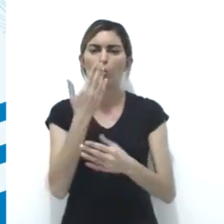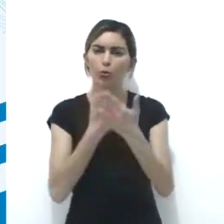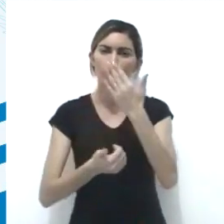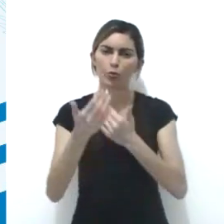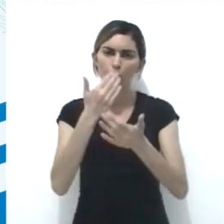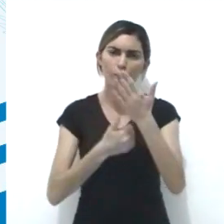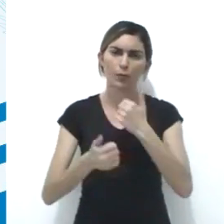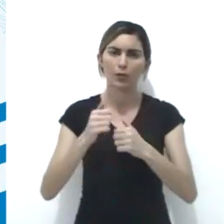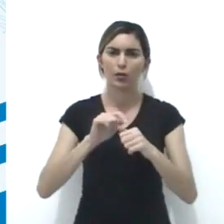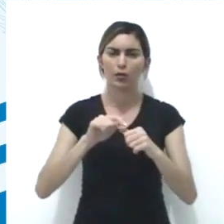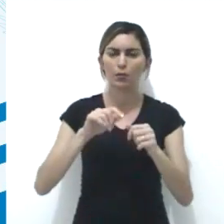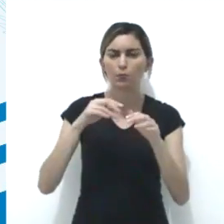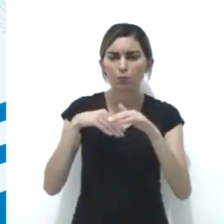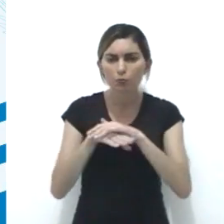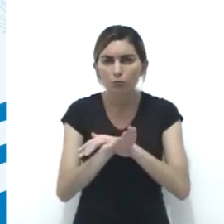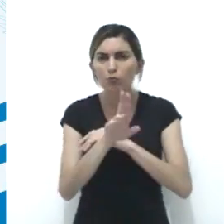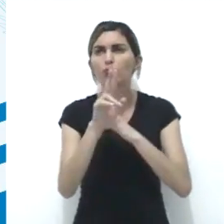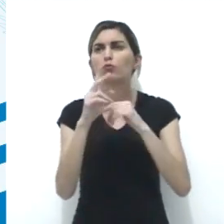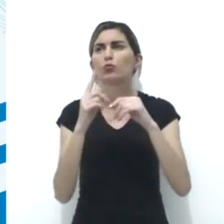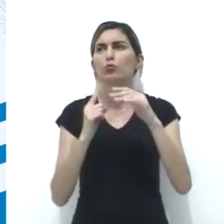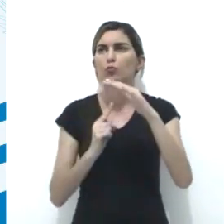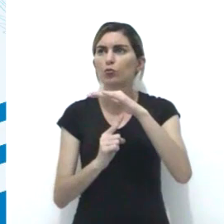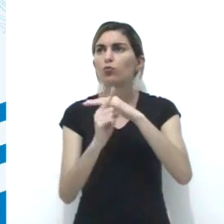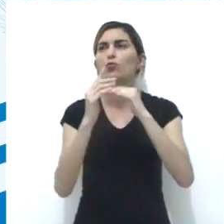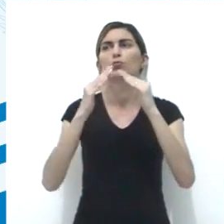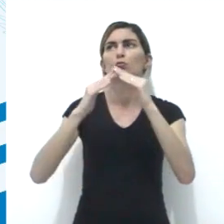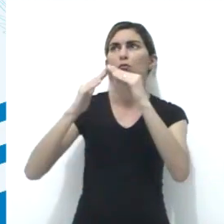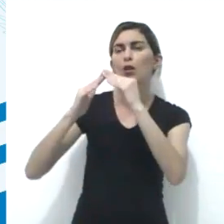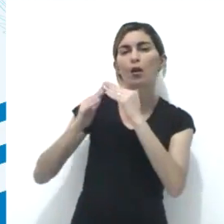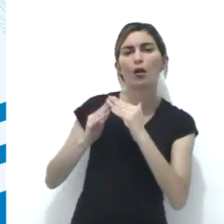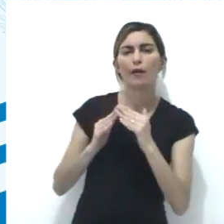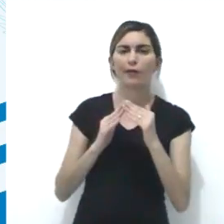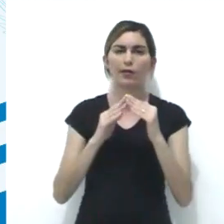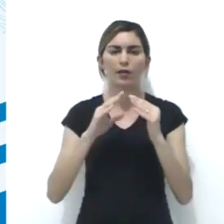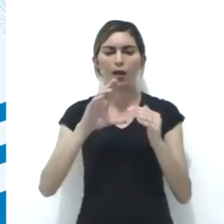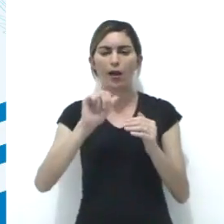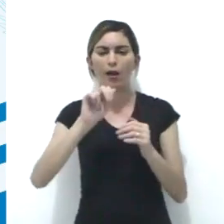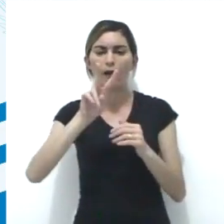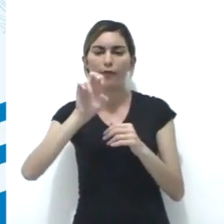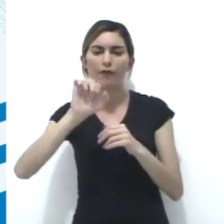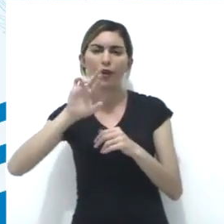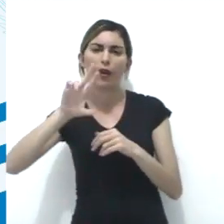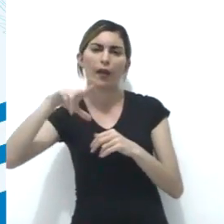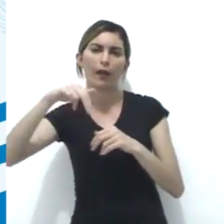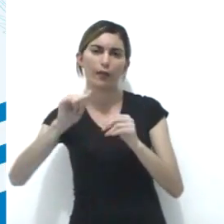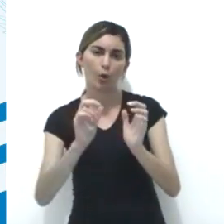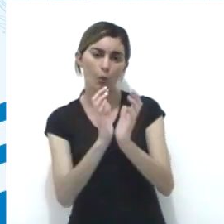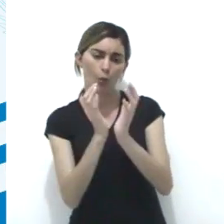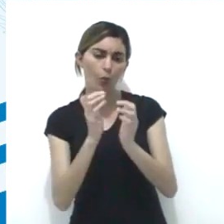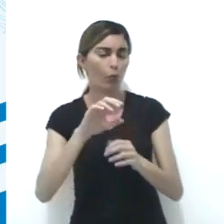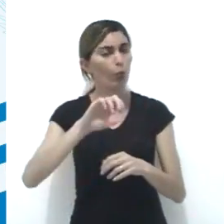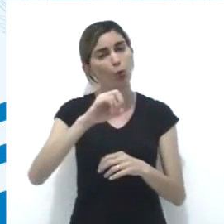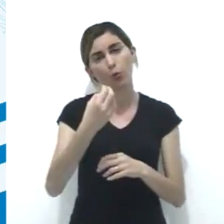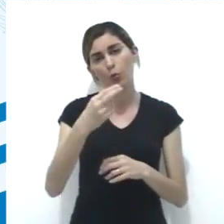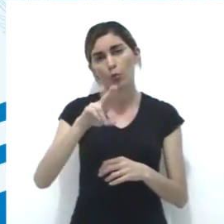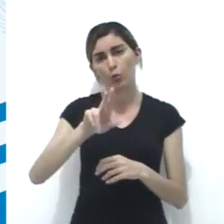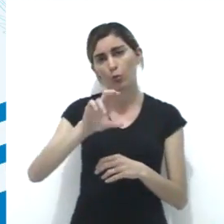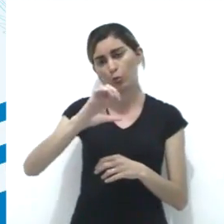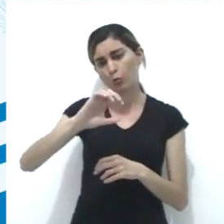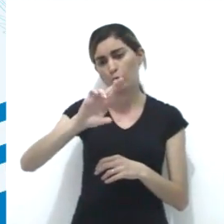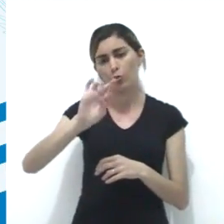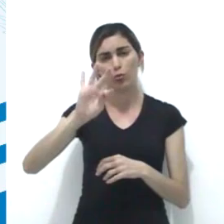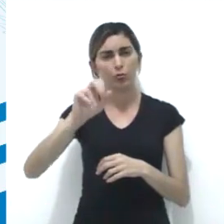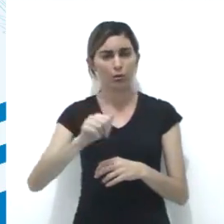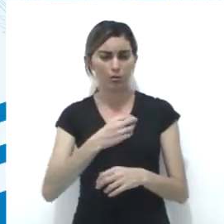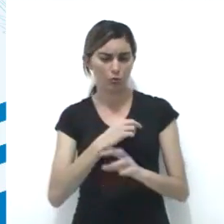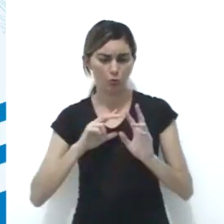procura de alimento e abrigo. E é nesses abrigos que chamamos de caverna ou gruta, onde o